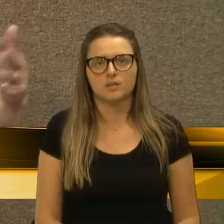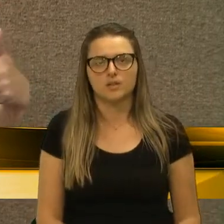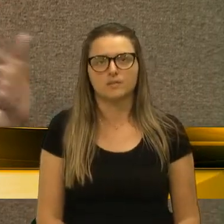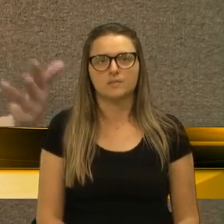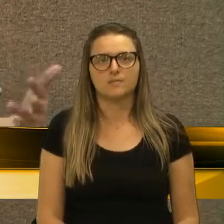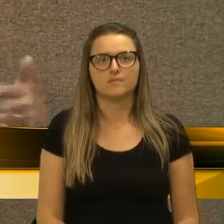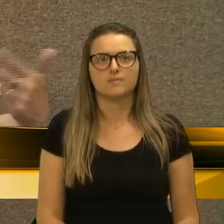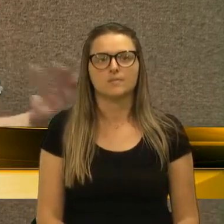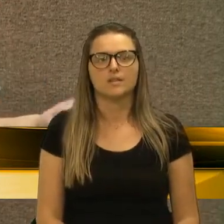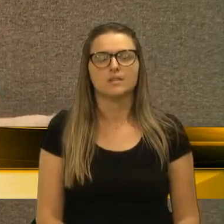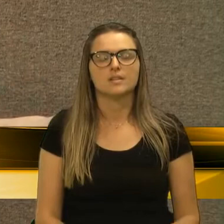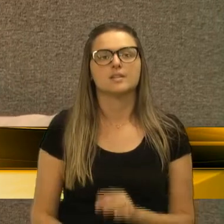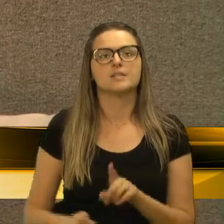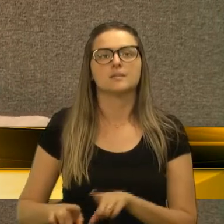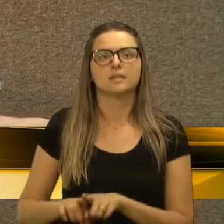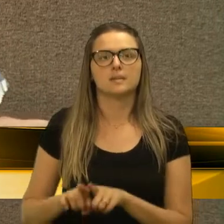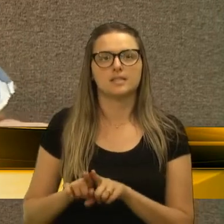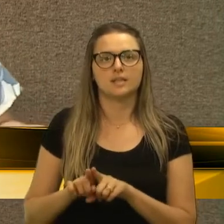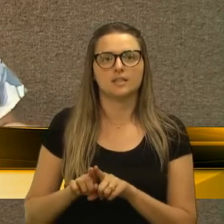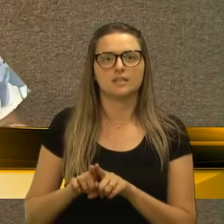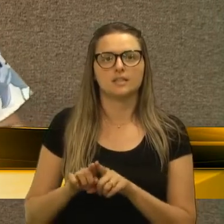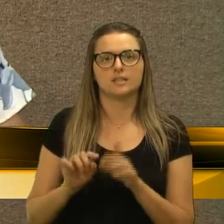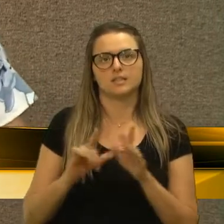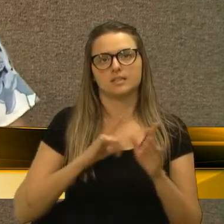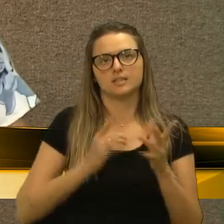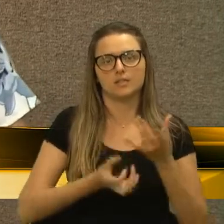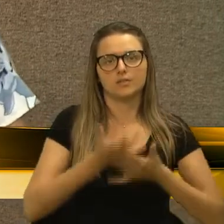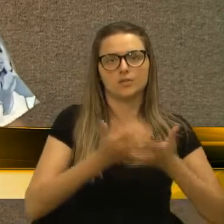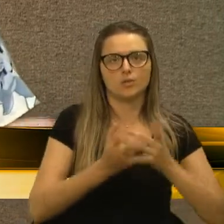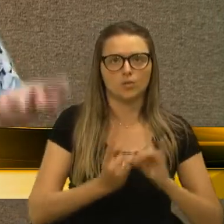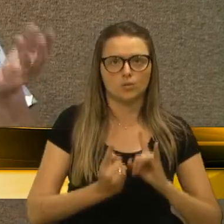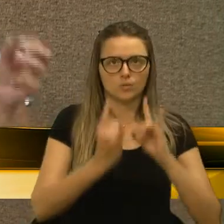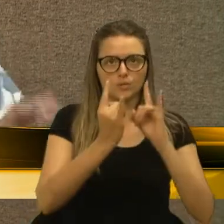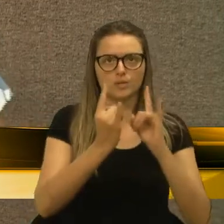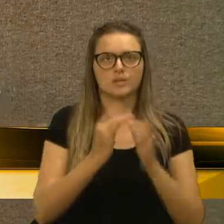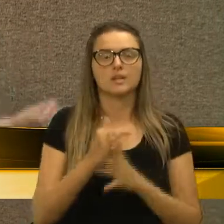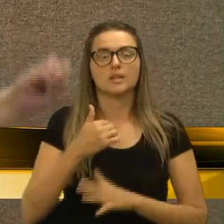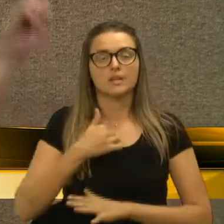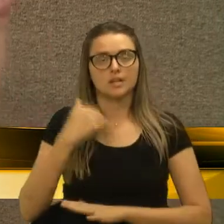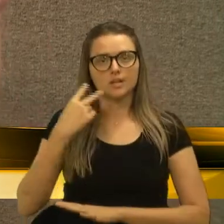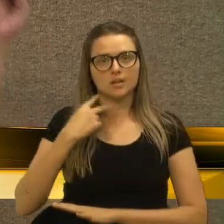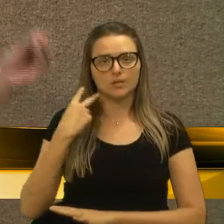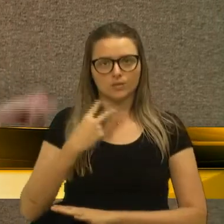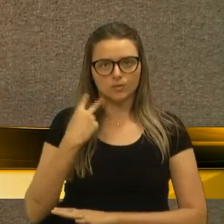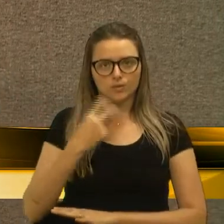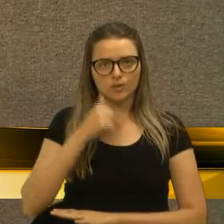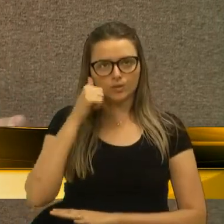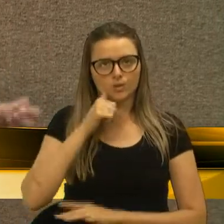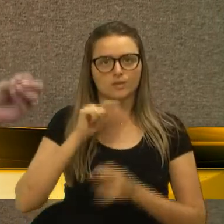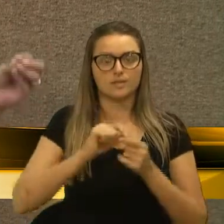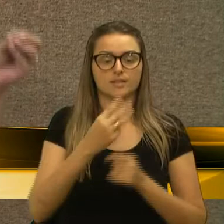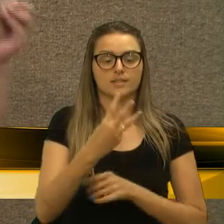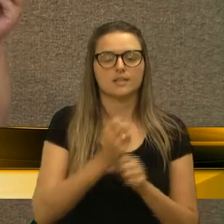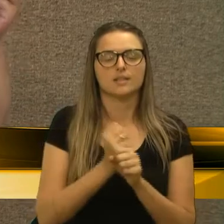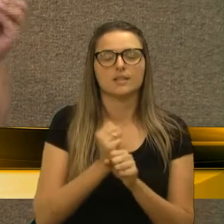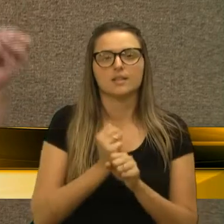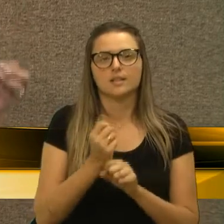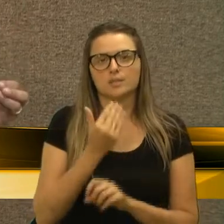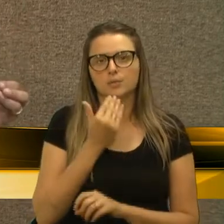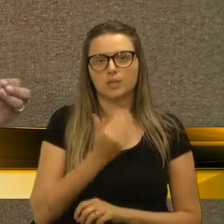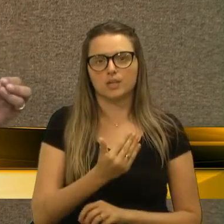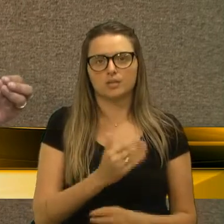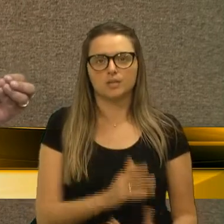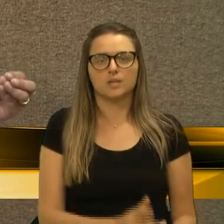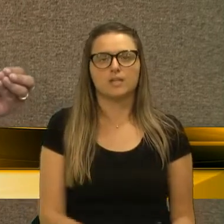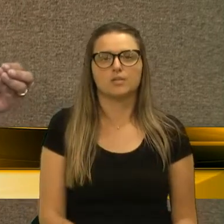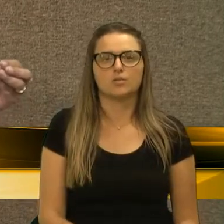e, por último, foi colocado fogo. Então, essa vereadora faz três anos que vem pedindo uma